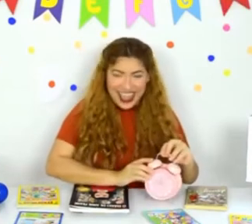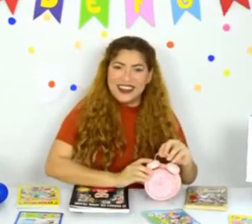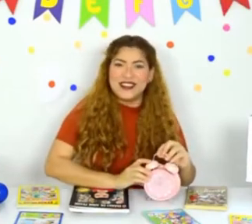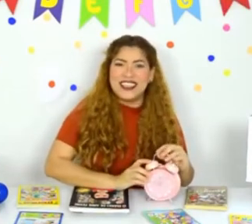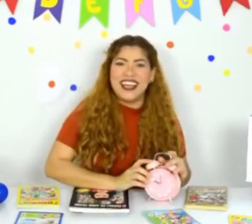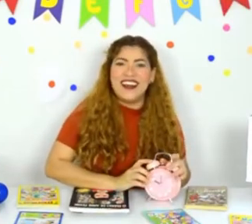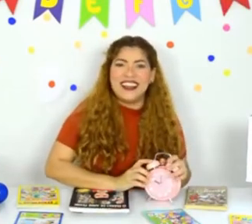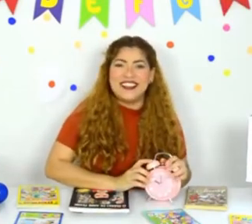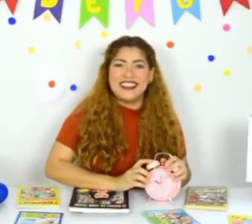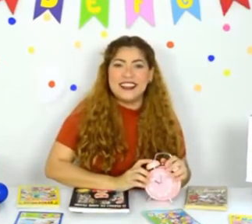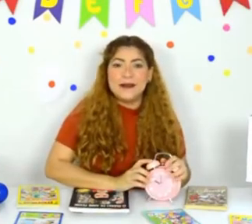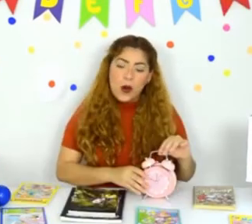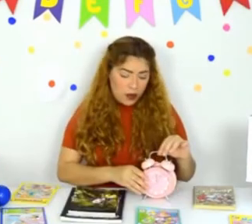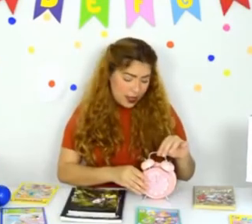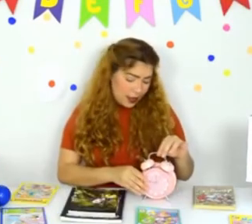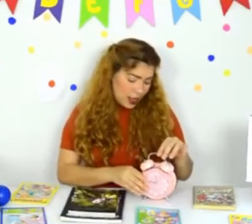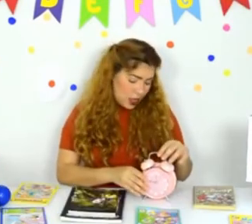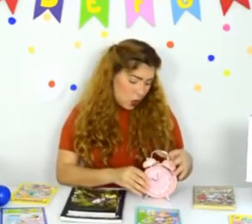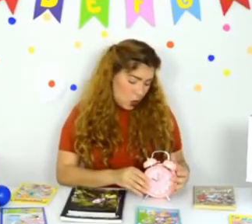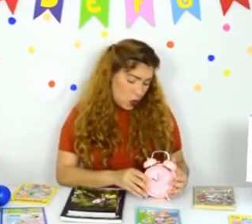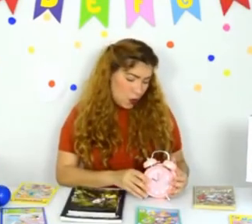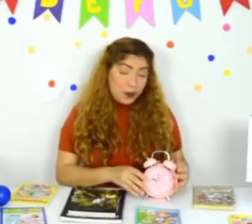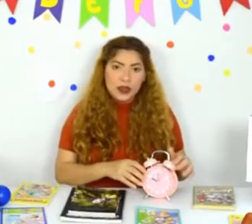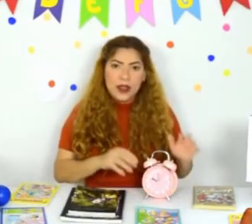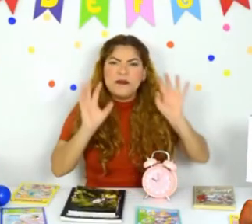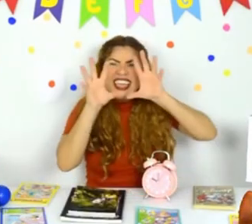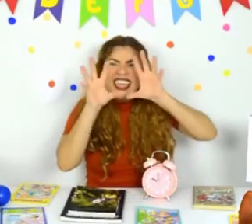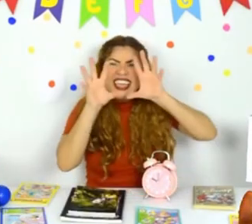ponteiro dos relógios. Ou então,